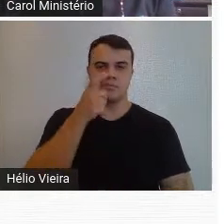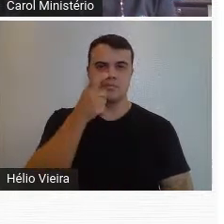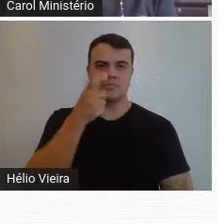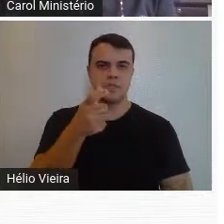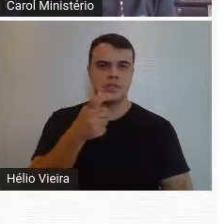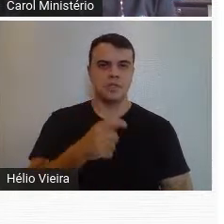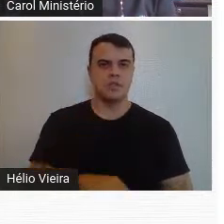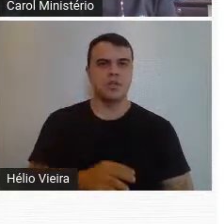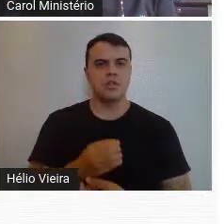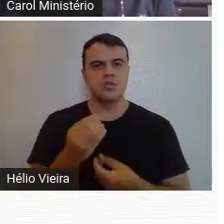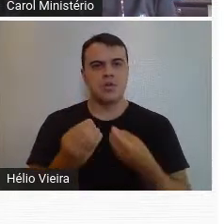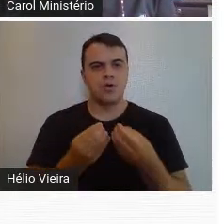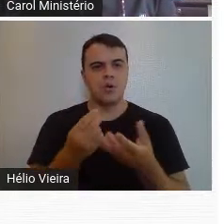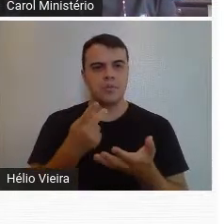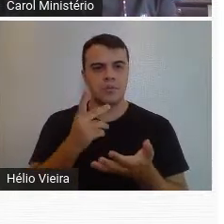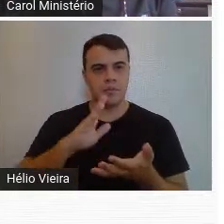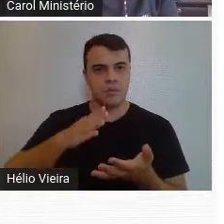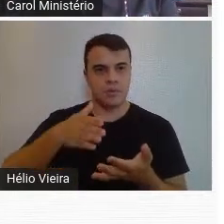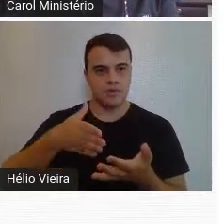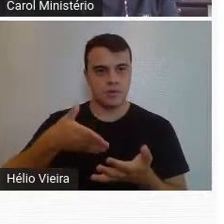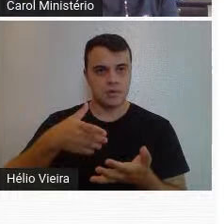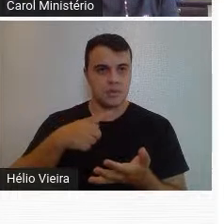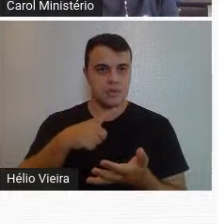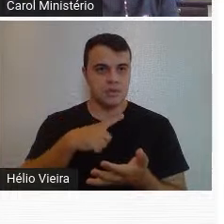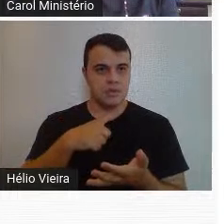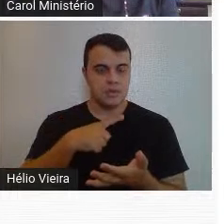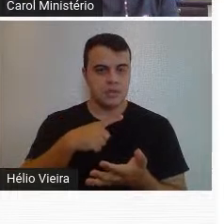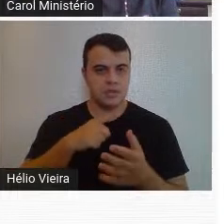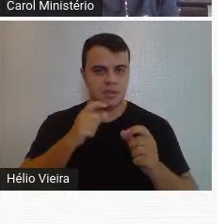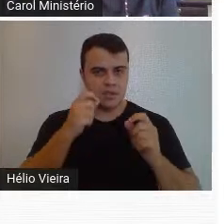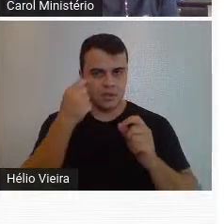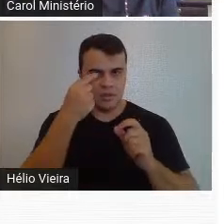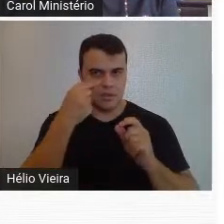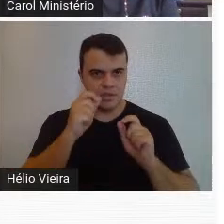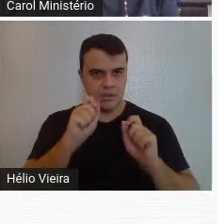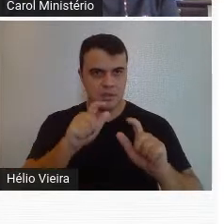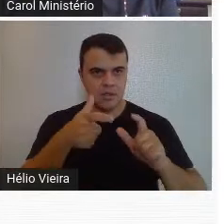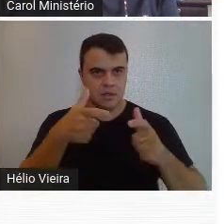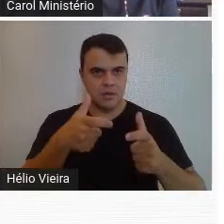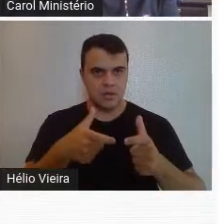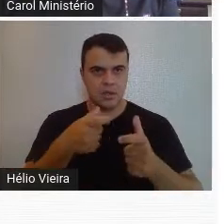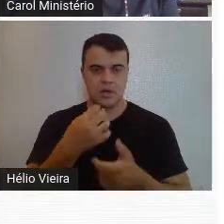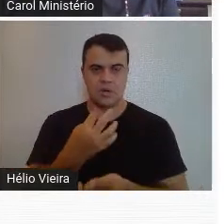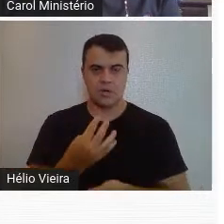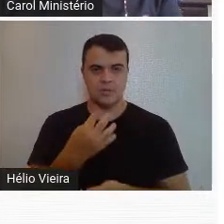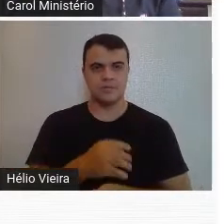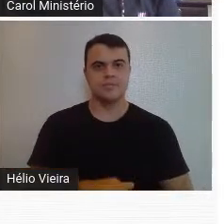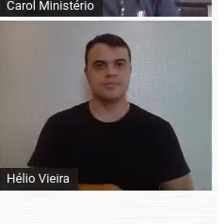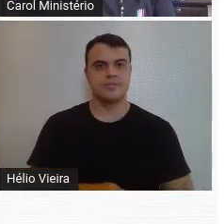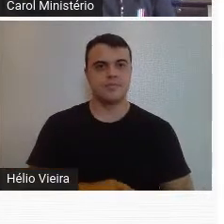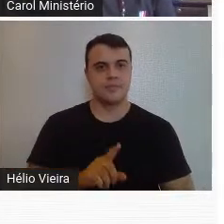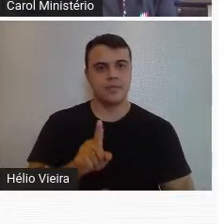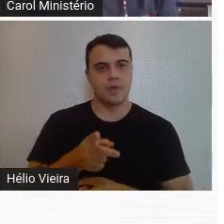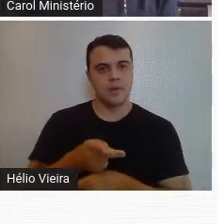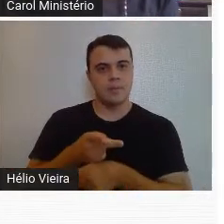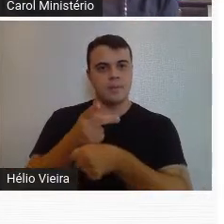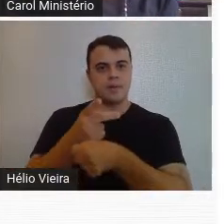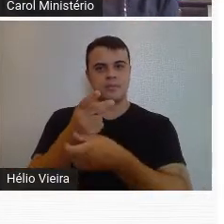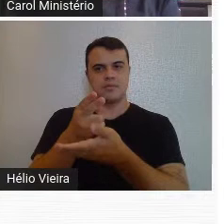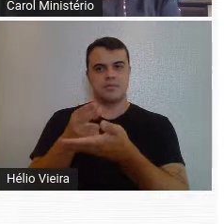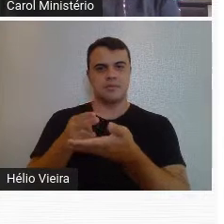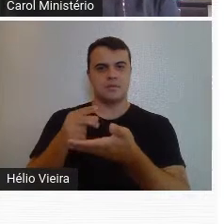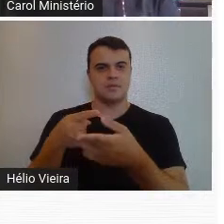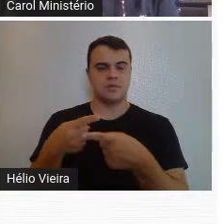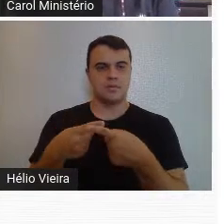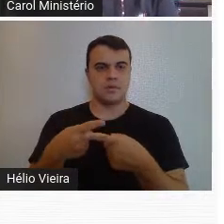como que ele traz já na caricatura esse uso das cores. E esse é o prêmio de desenho, gente,